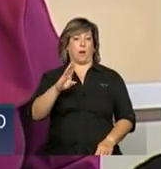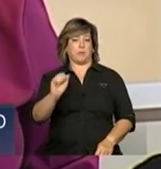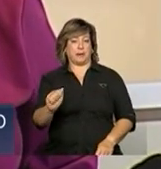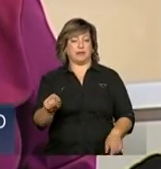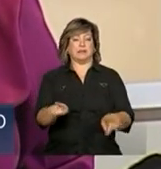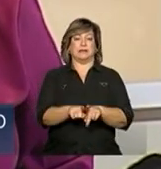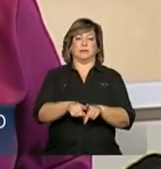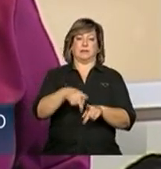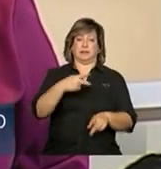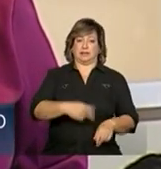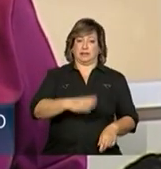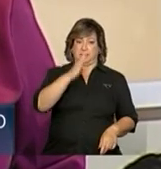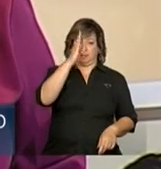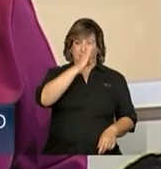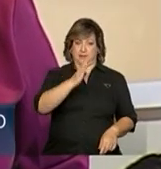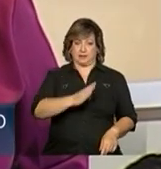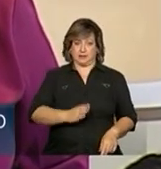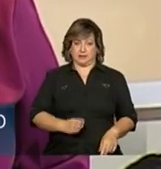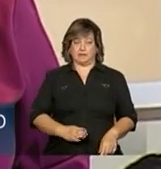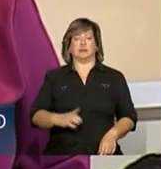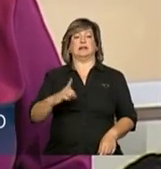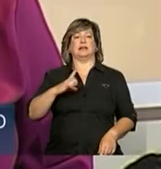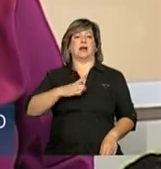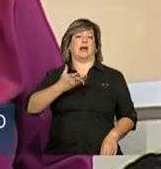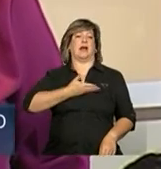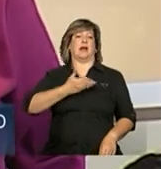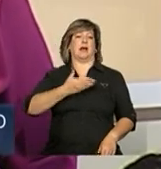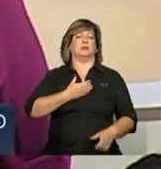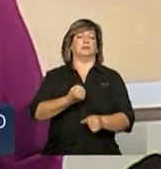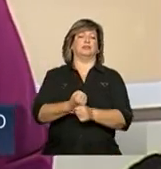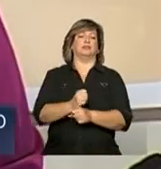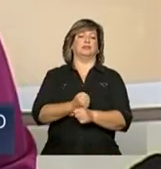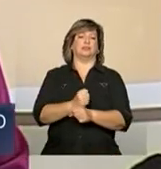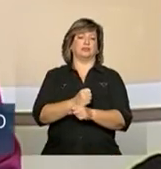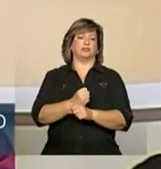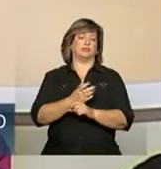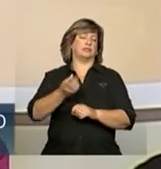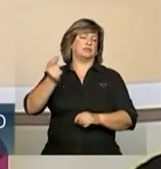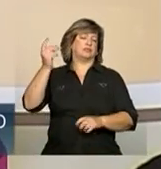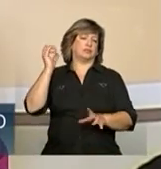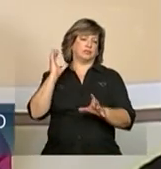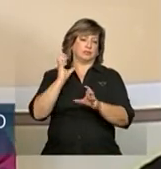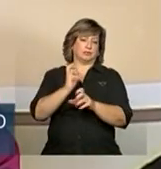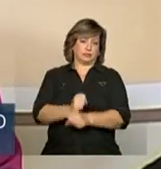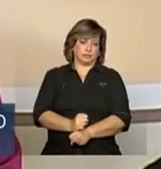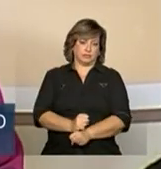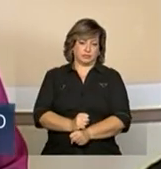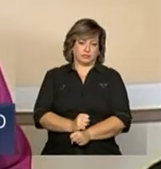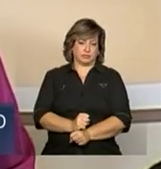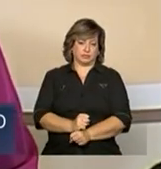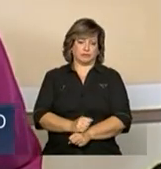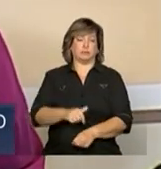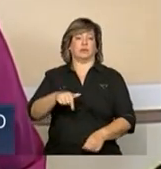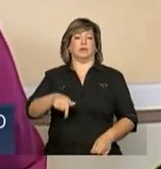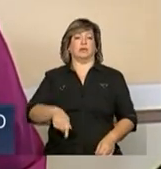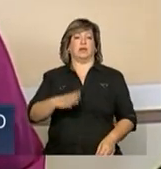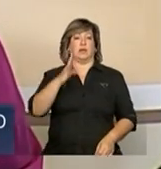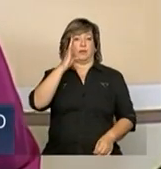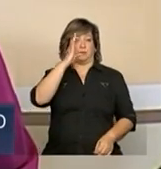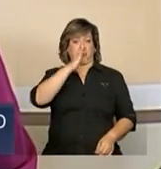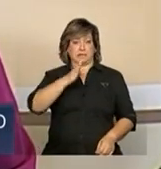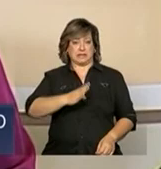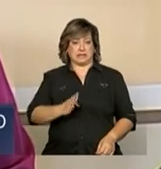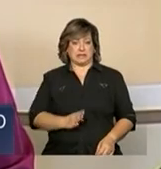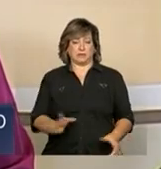entrañable de há muitos anos. Dizem Brasil em Cuba é algo muito especial,